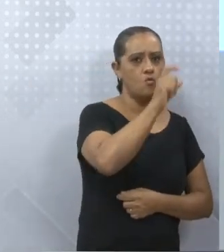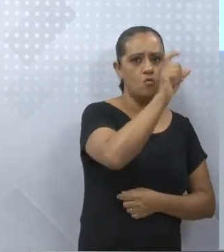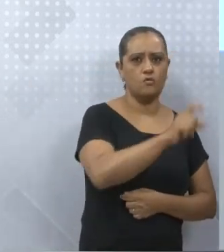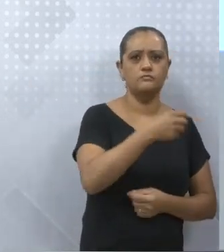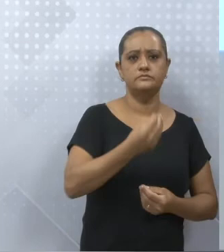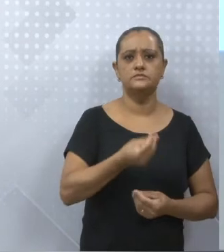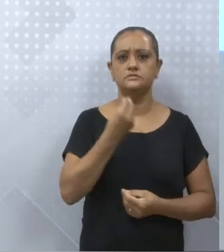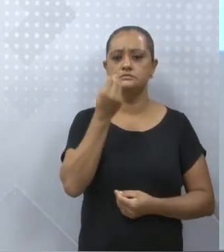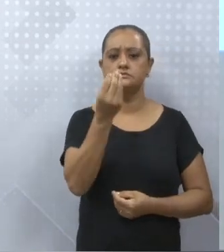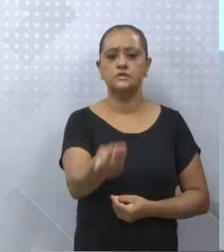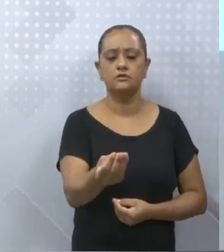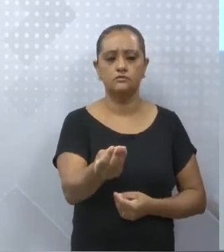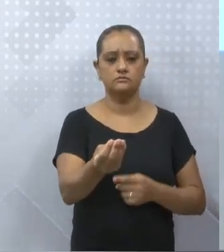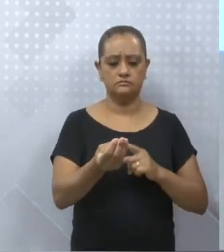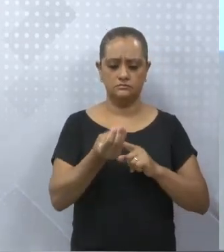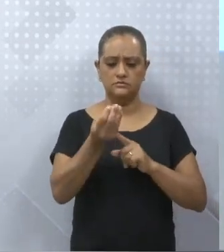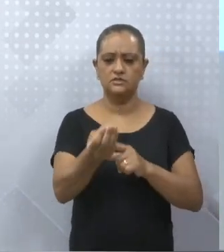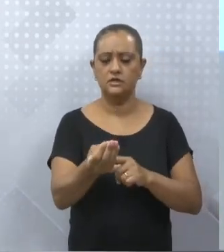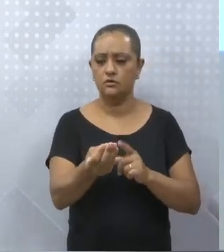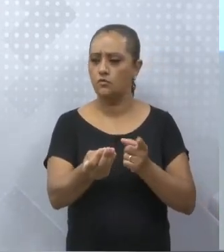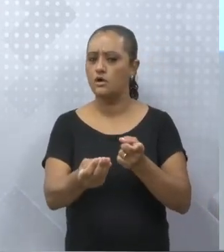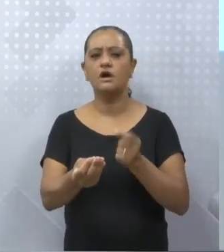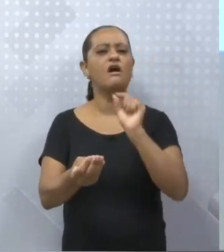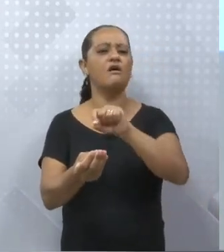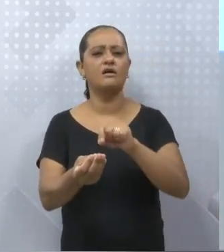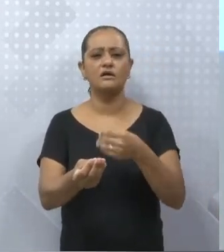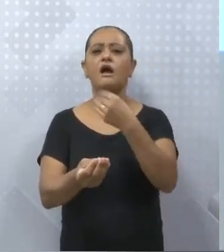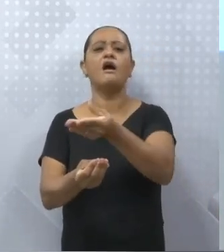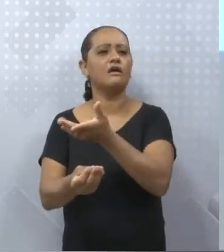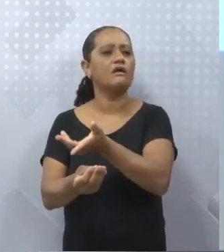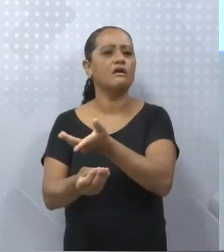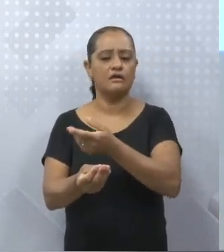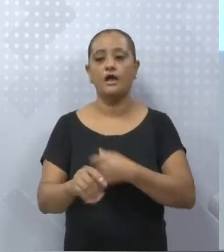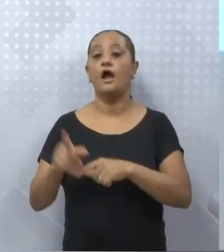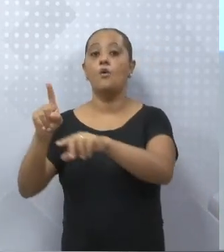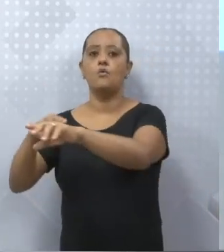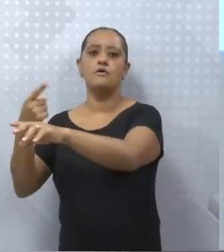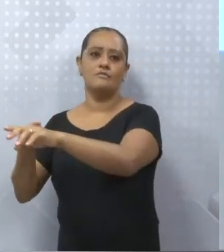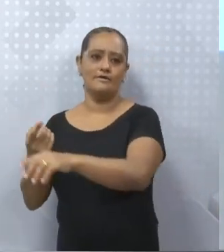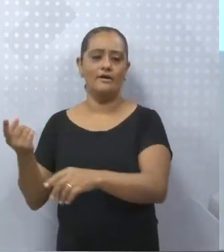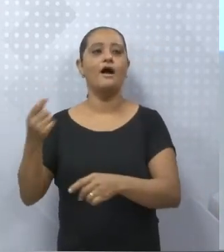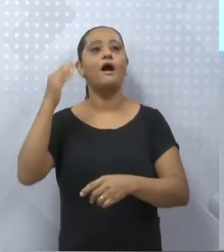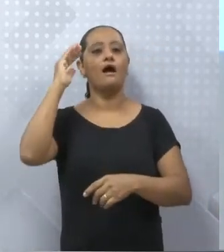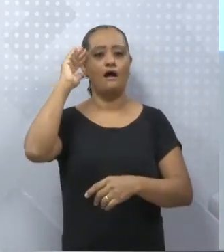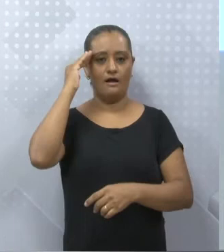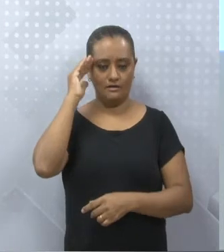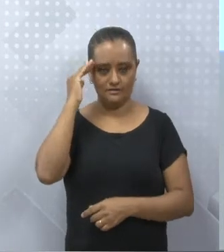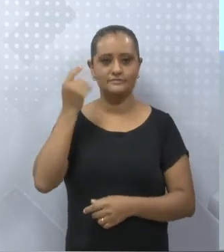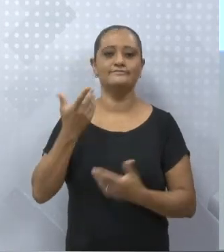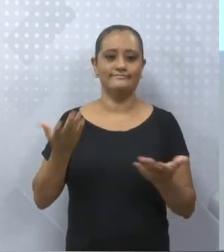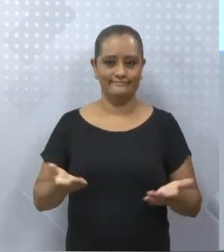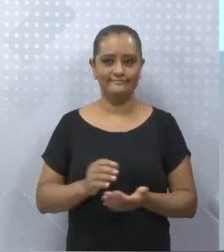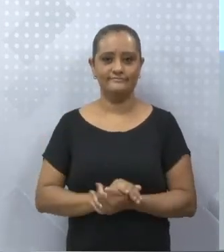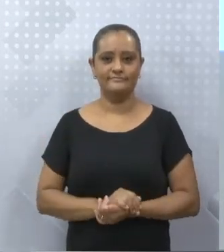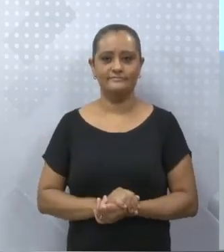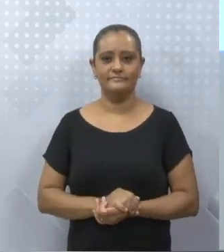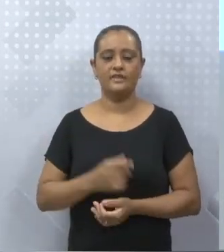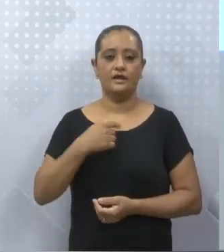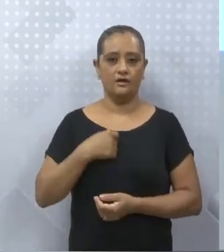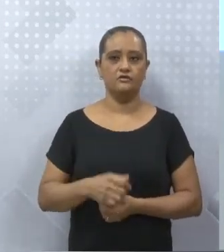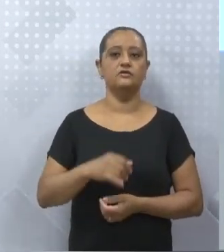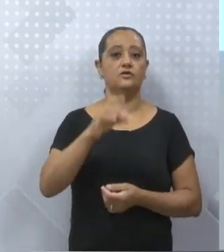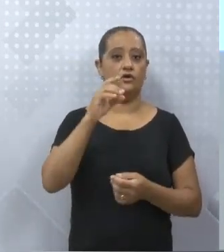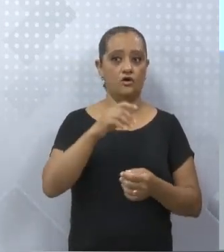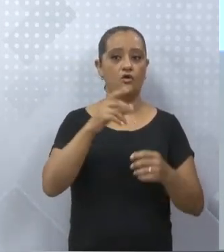dinheiro. A quem? Ao irmão. Então, esse é verbo transitivo direto e indireto. Não